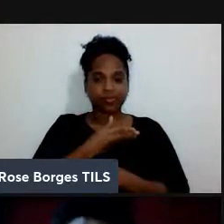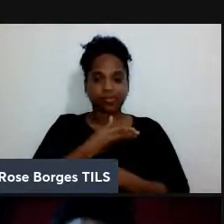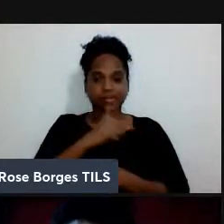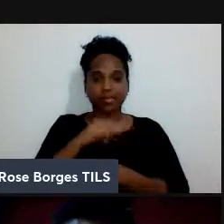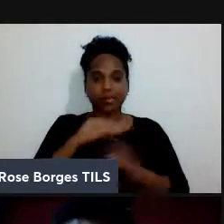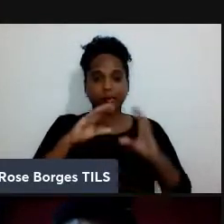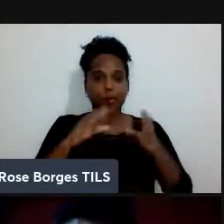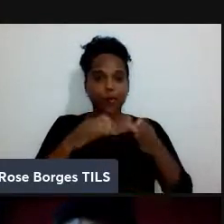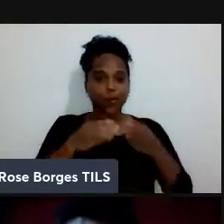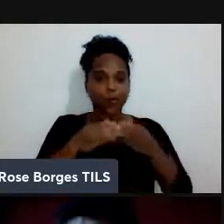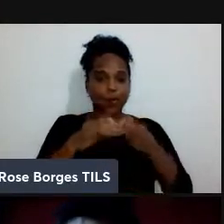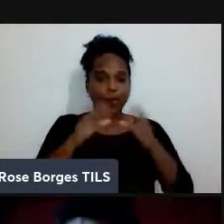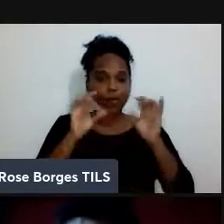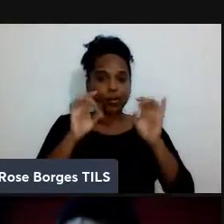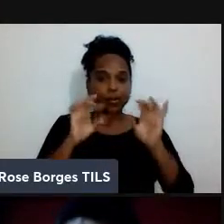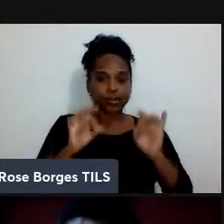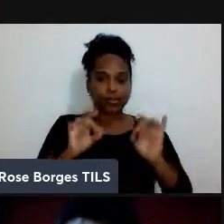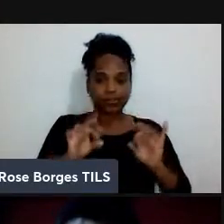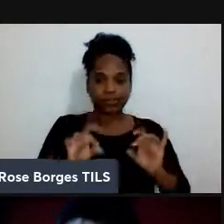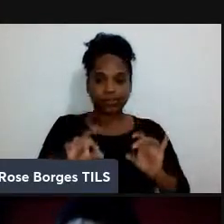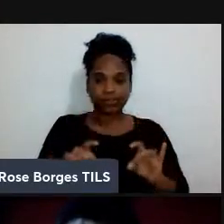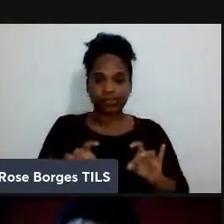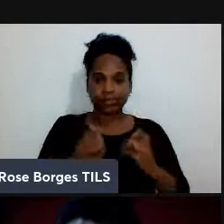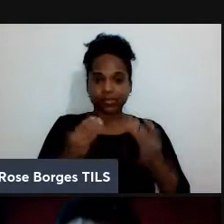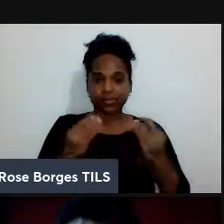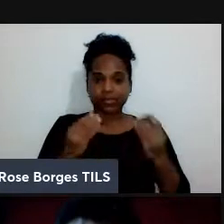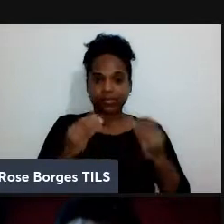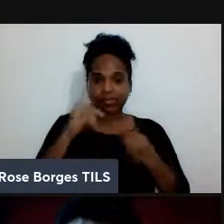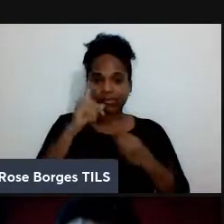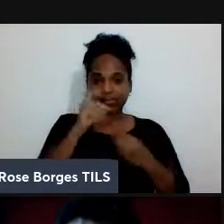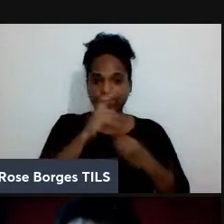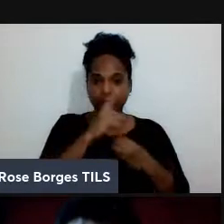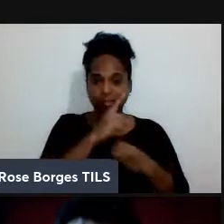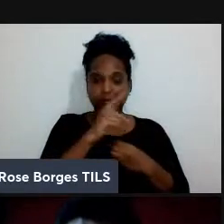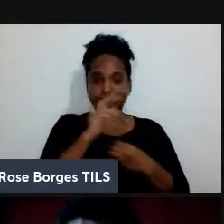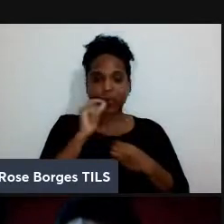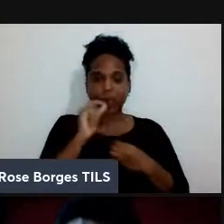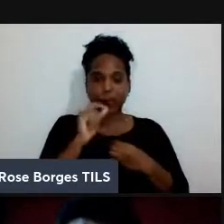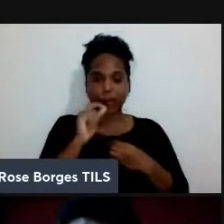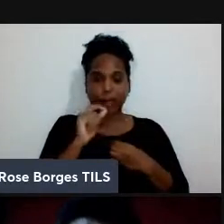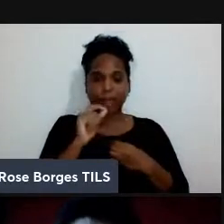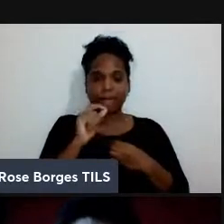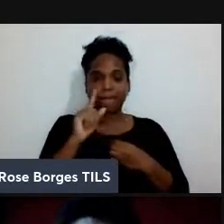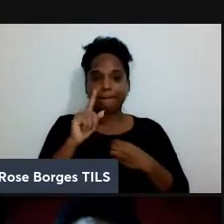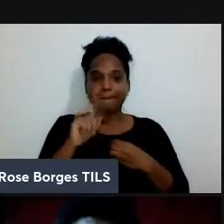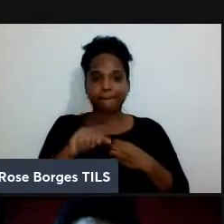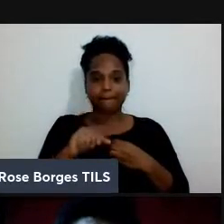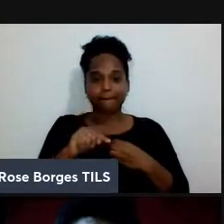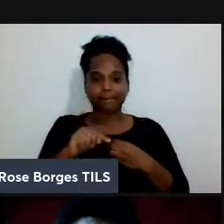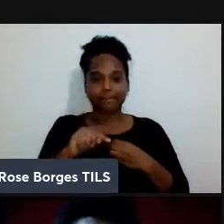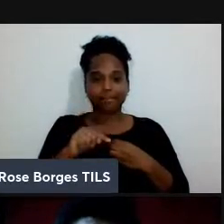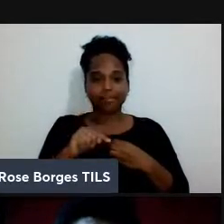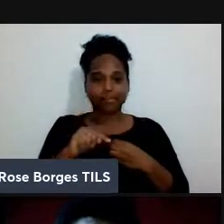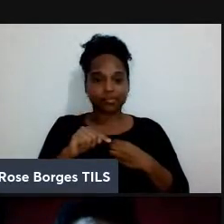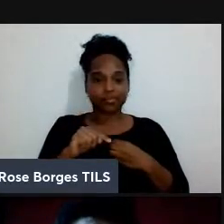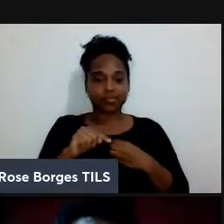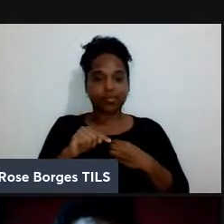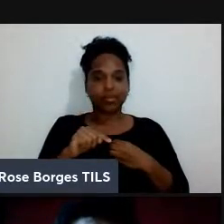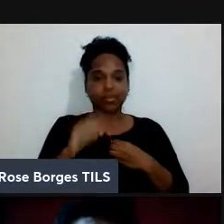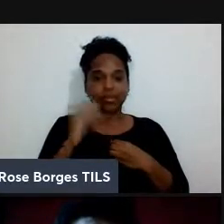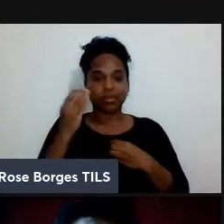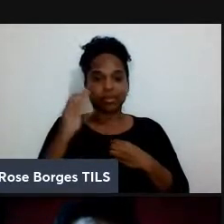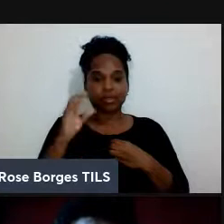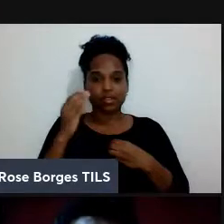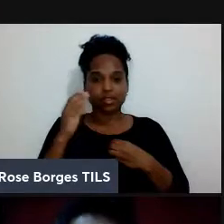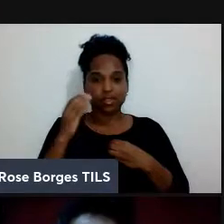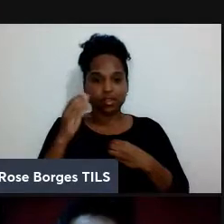difícil de preparar então assim você está falando de cientistas de ponta você não forma um cientista de ponta em menos de 20